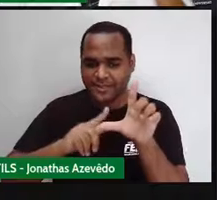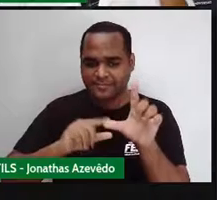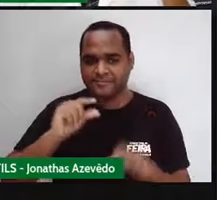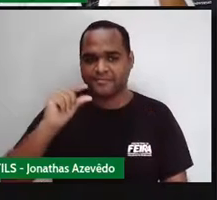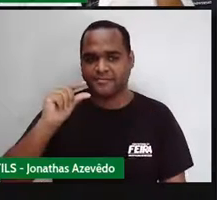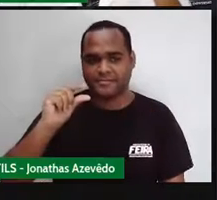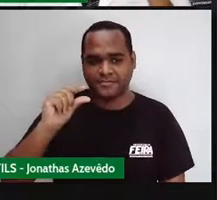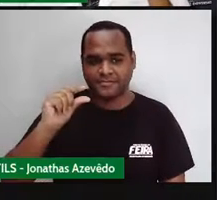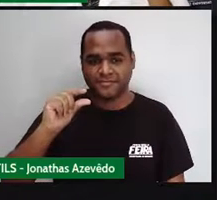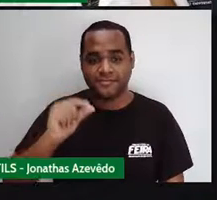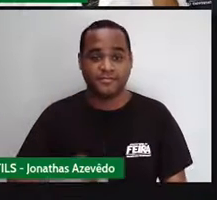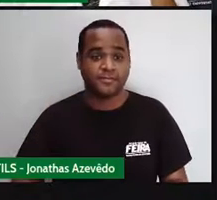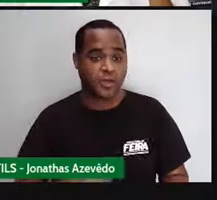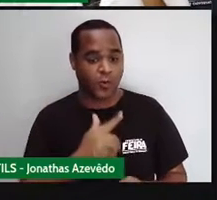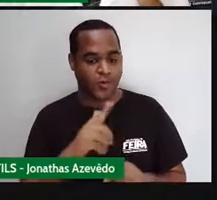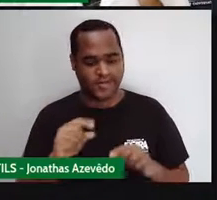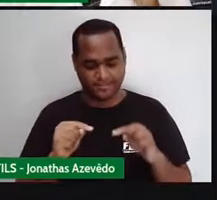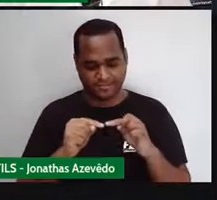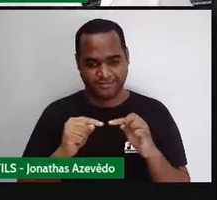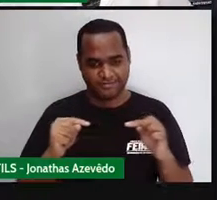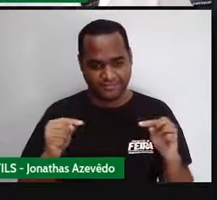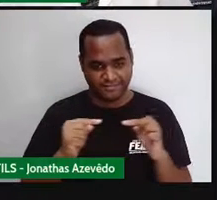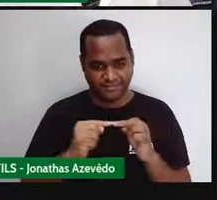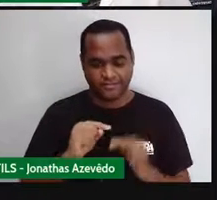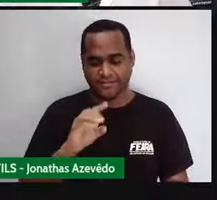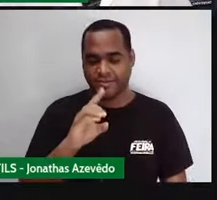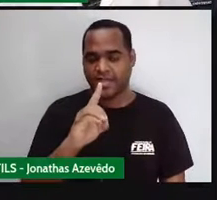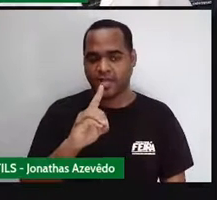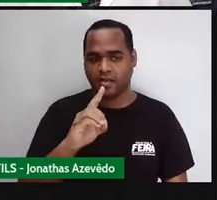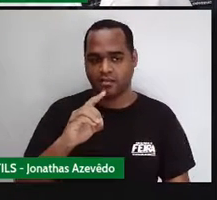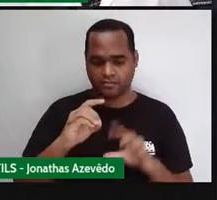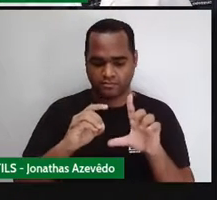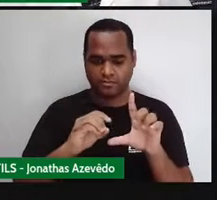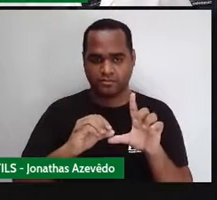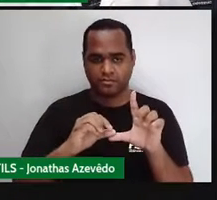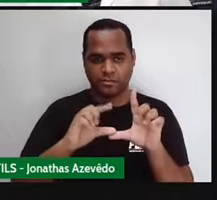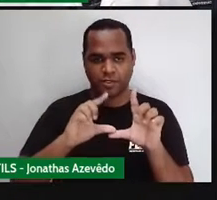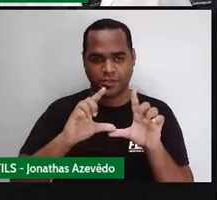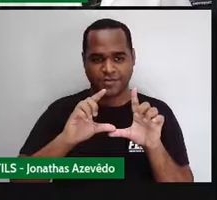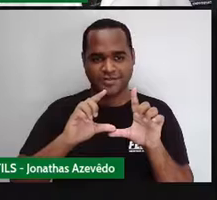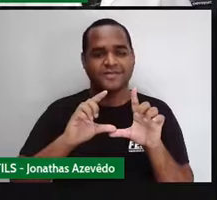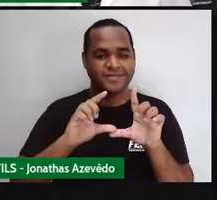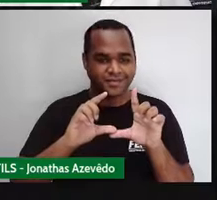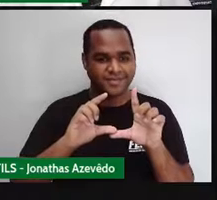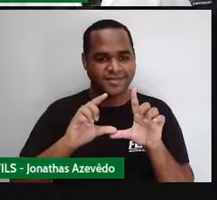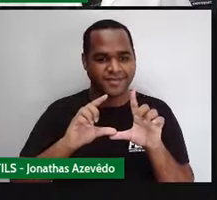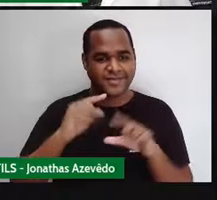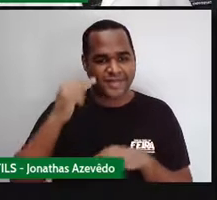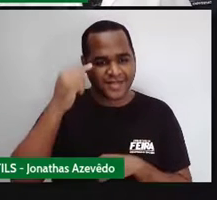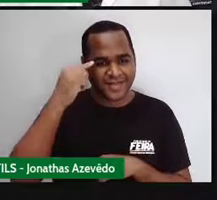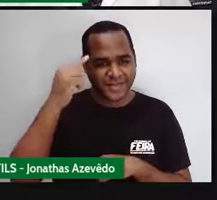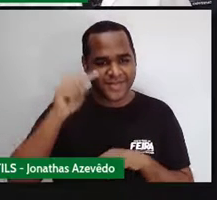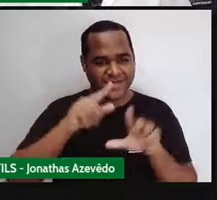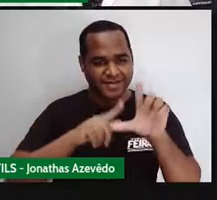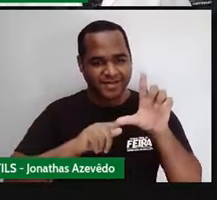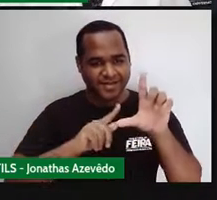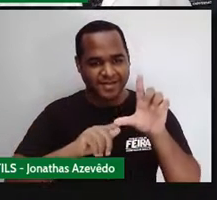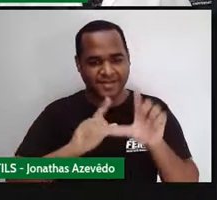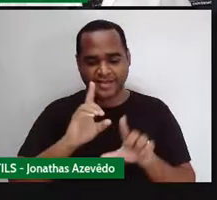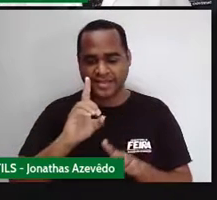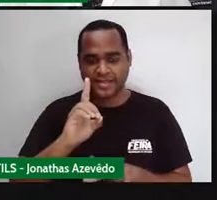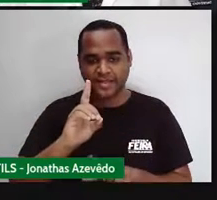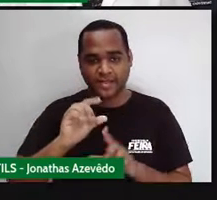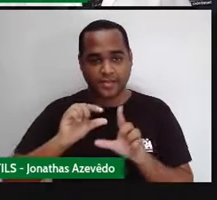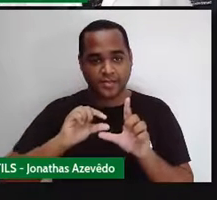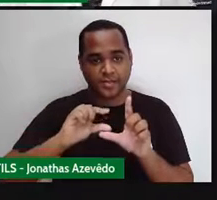Ó. Diagonal menor, D minúsculo. E a outra diagonal que fica deitada que tem o mesmo tamanho aqui do